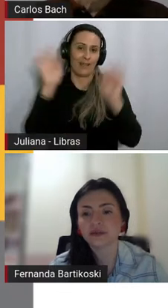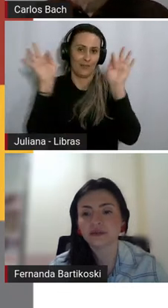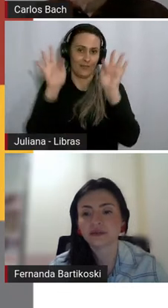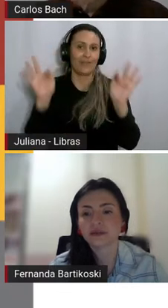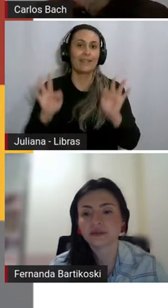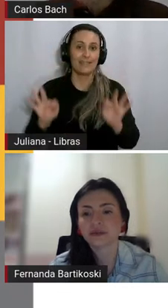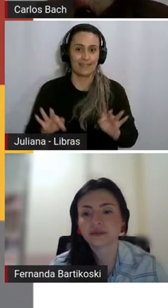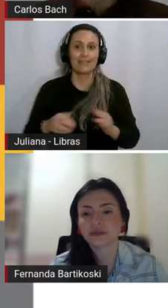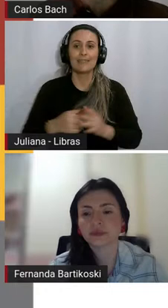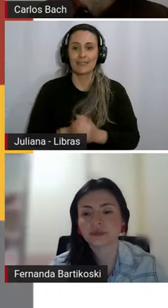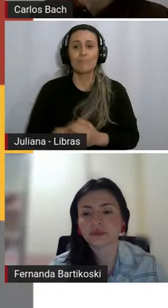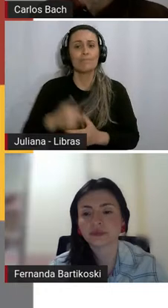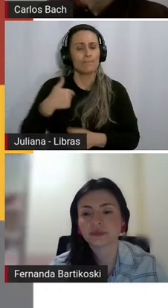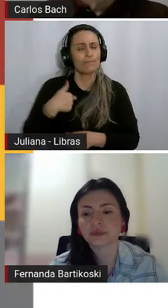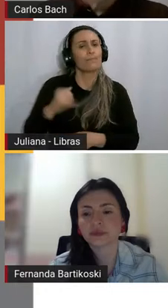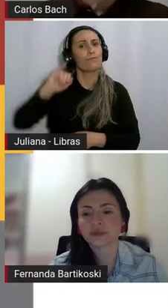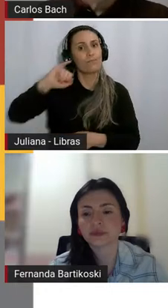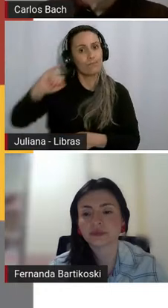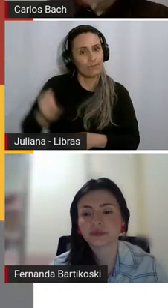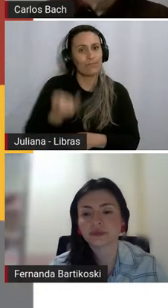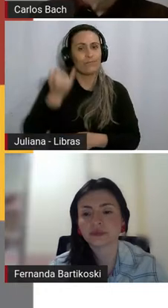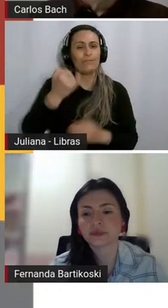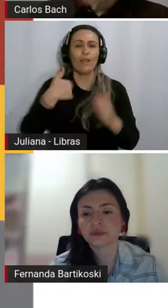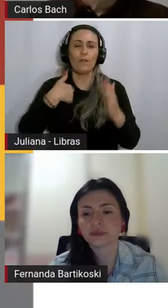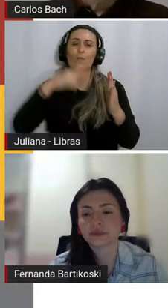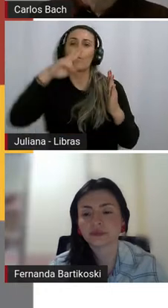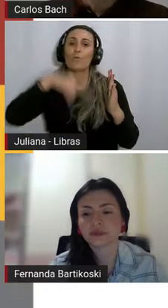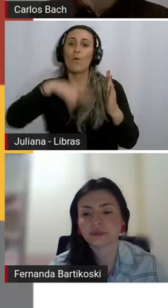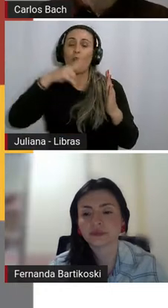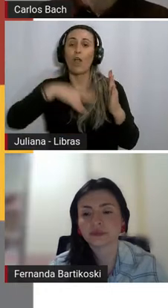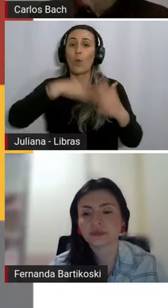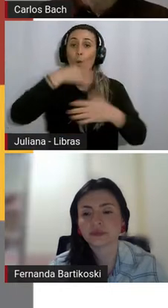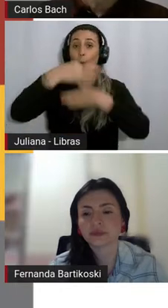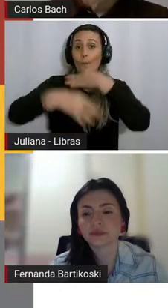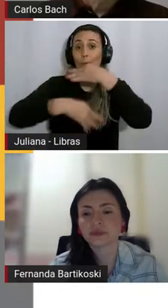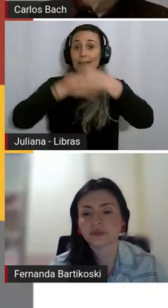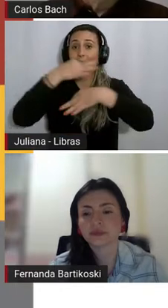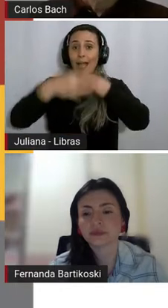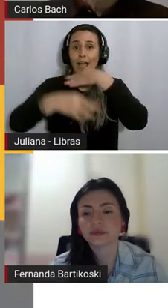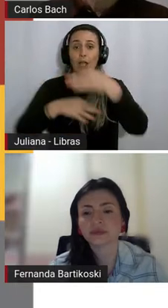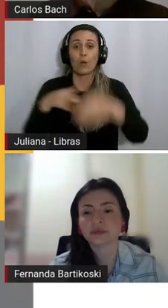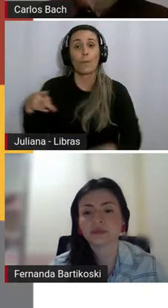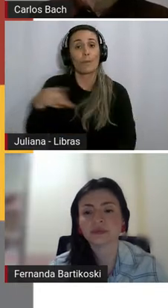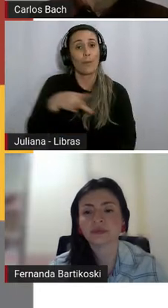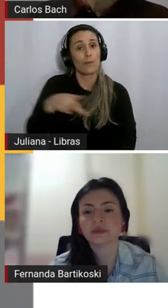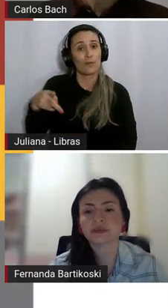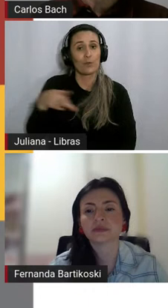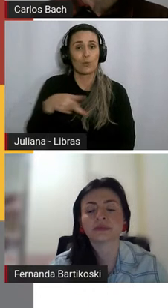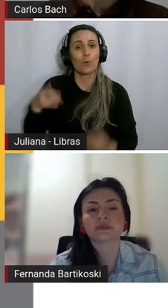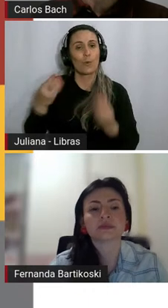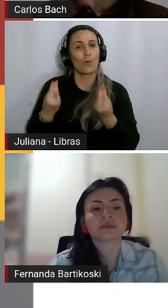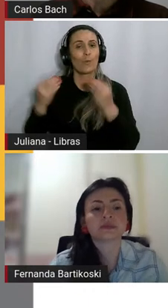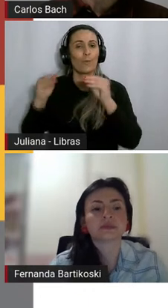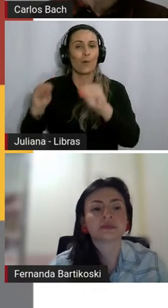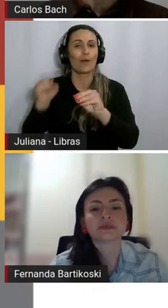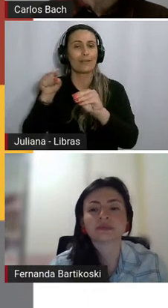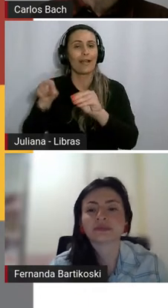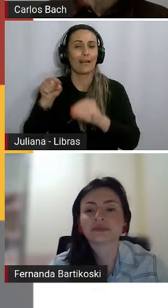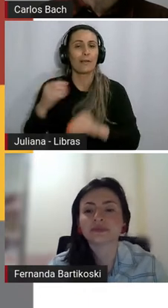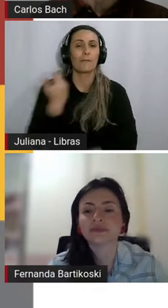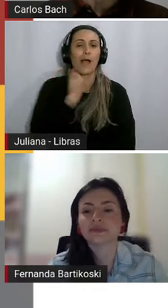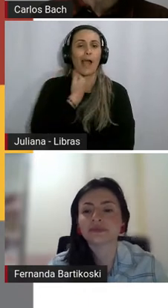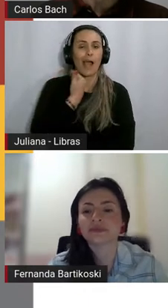aqui, Fernanda, e vou ler uns comentários que as professoras estão colocando no chat aqui. A professora Liane